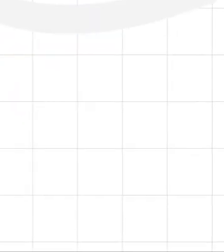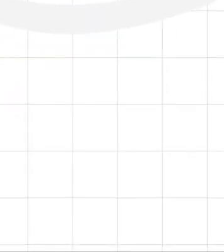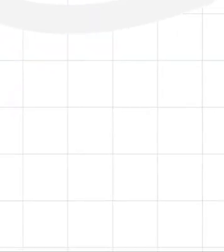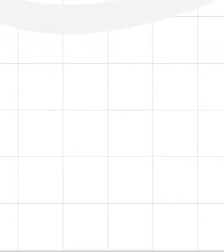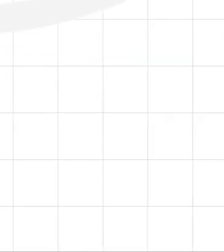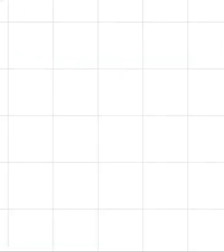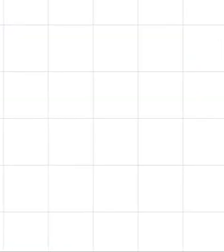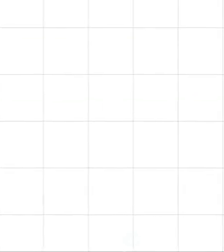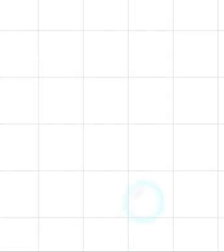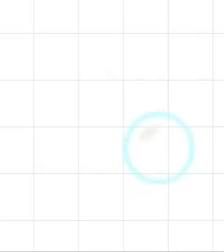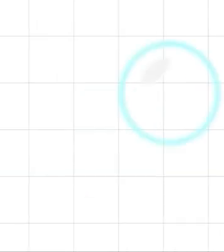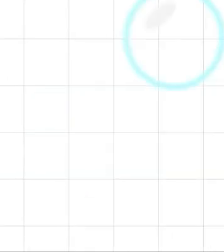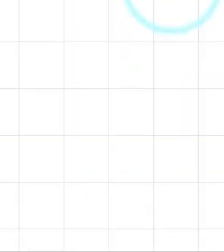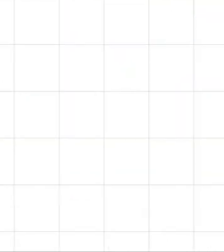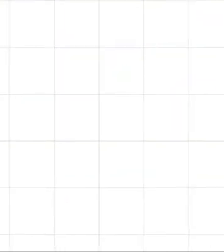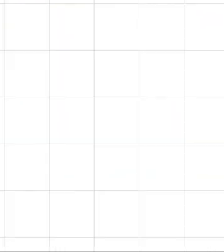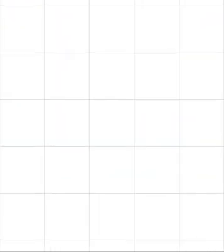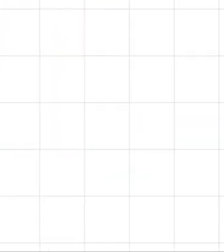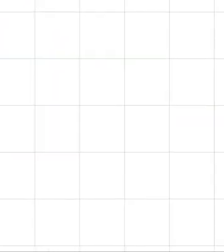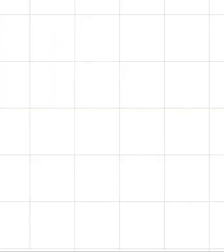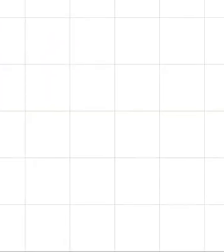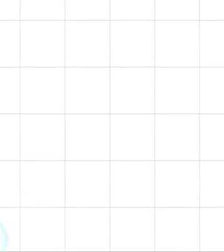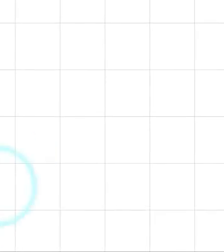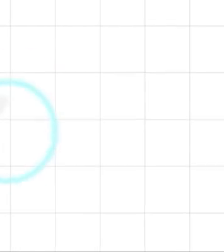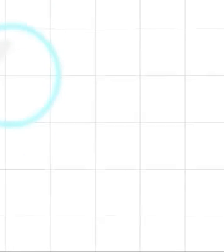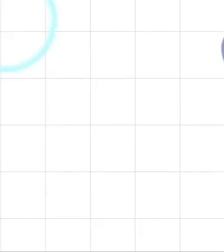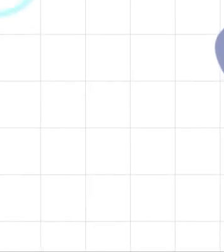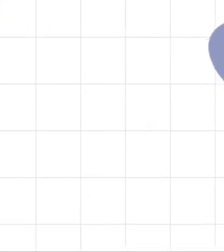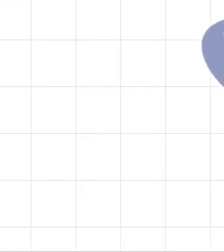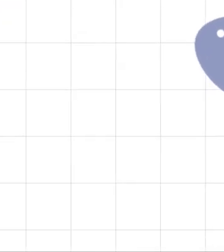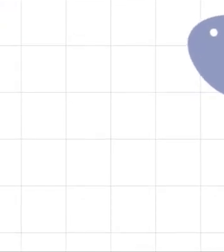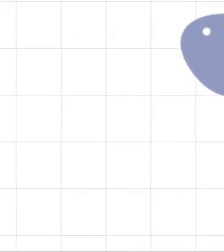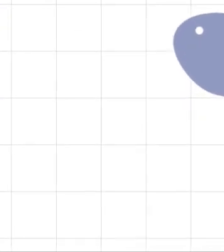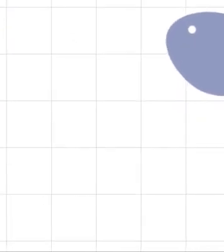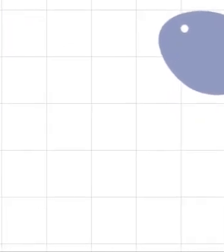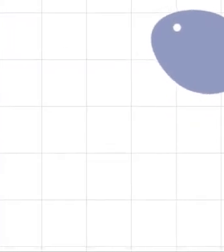é o continente